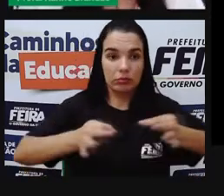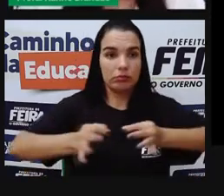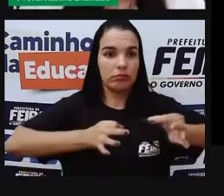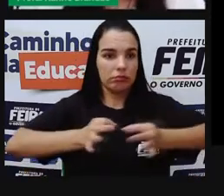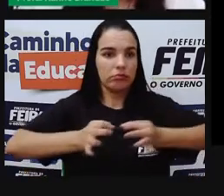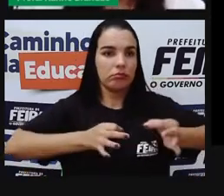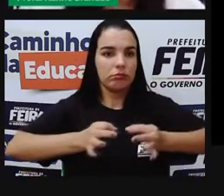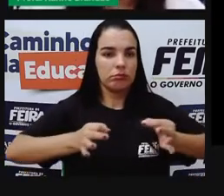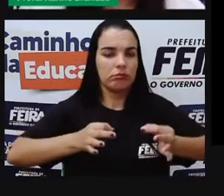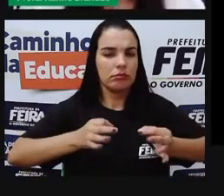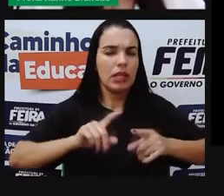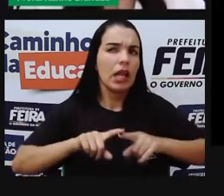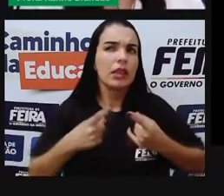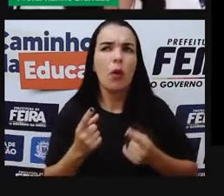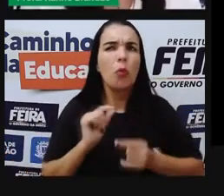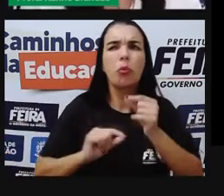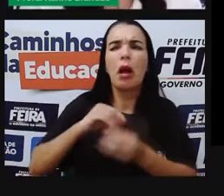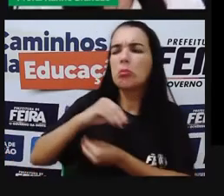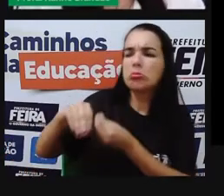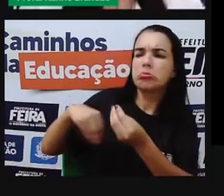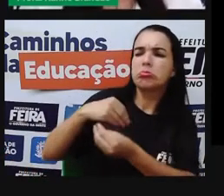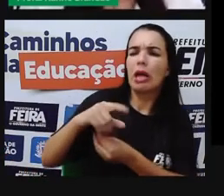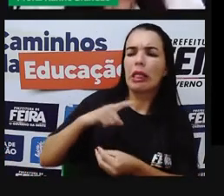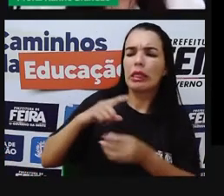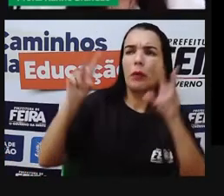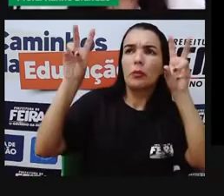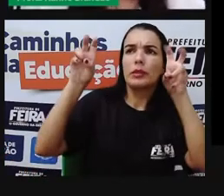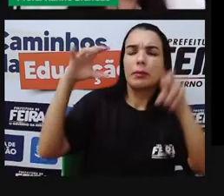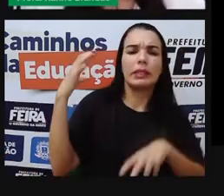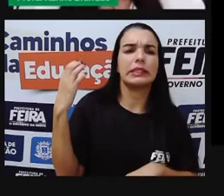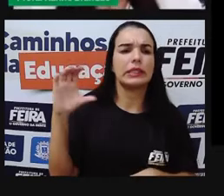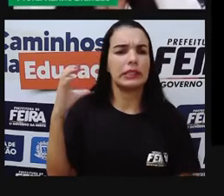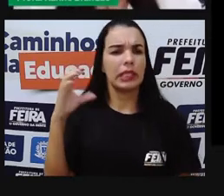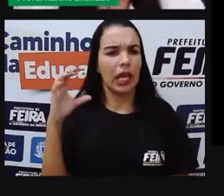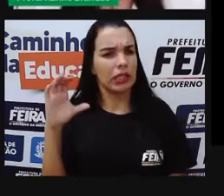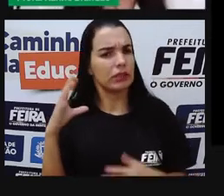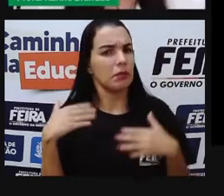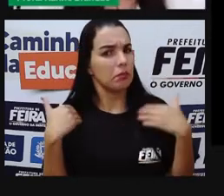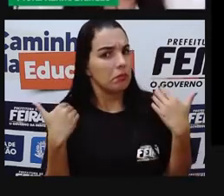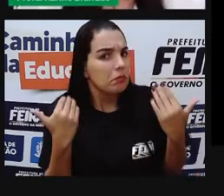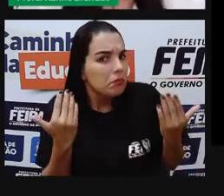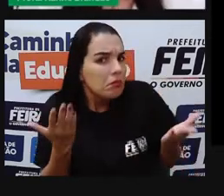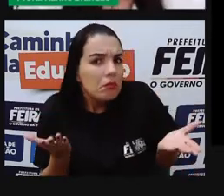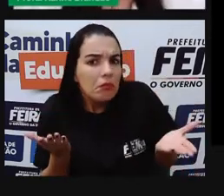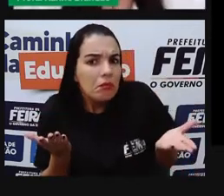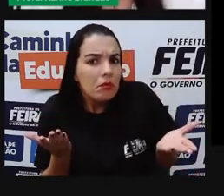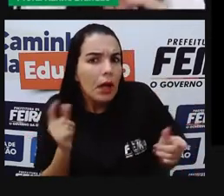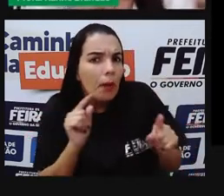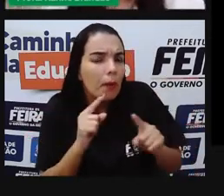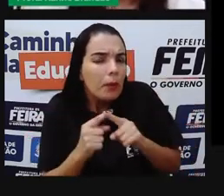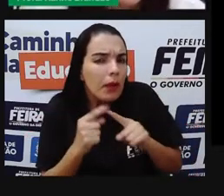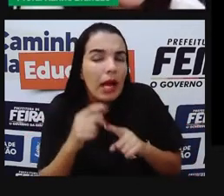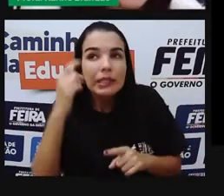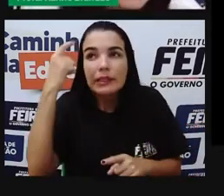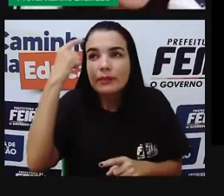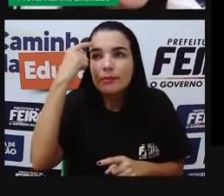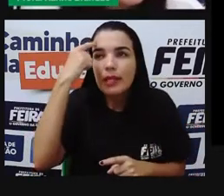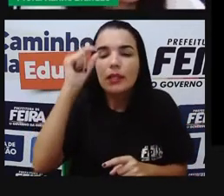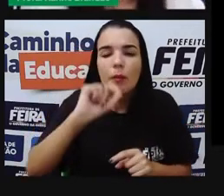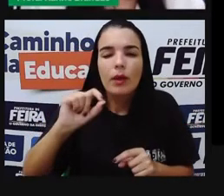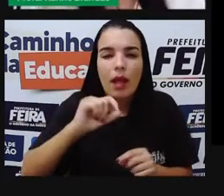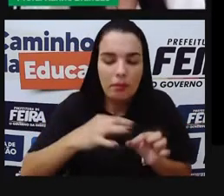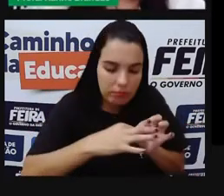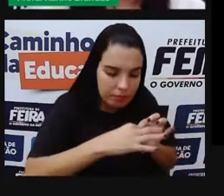Então, o que isso tudo tem a ver com ciências? Tem a ver nas ciências que quando a gente pensa em espaço